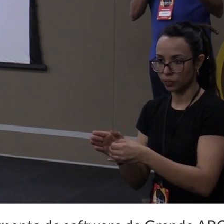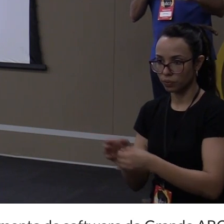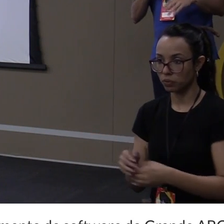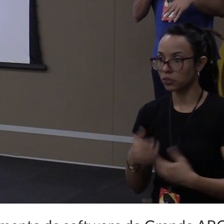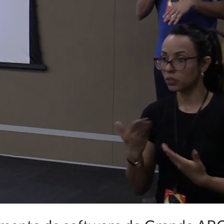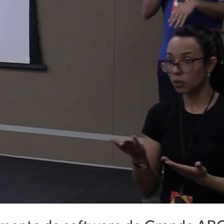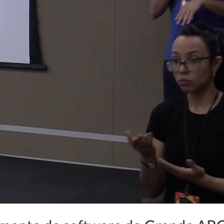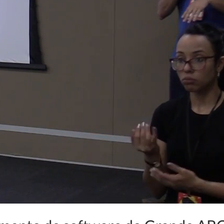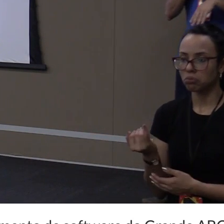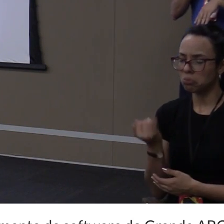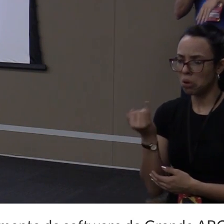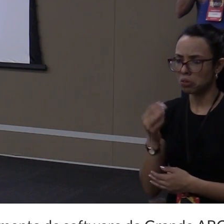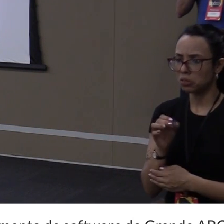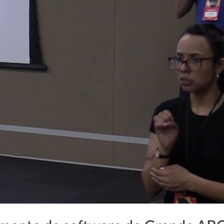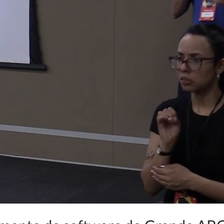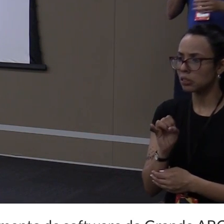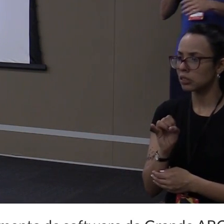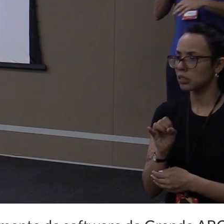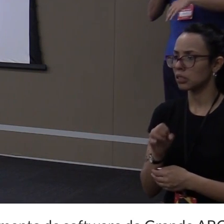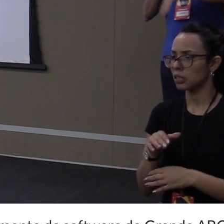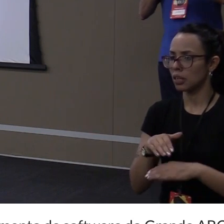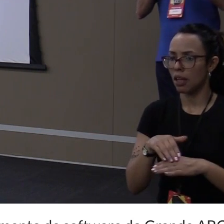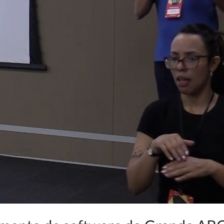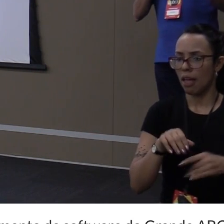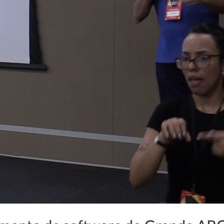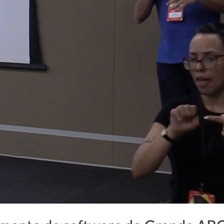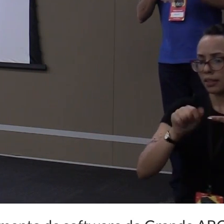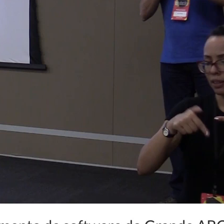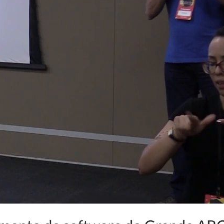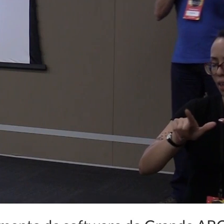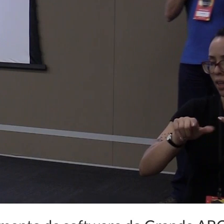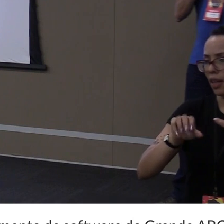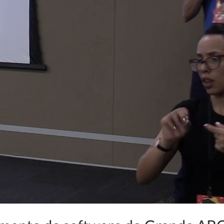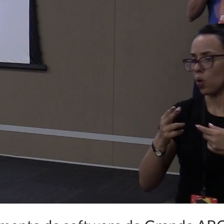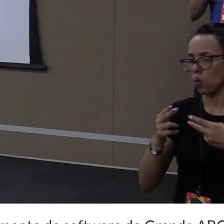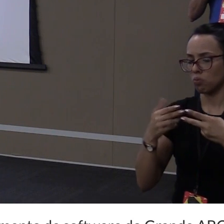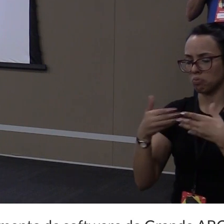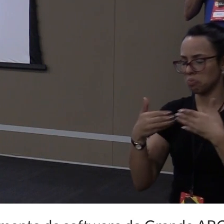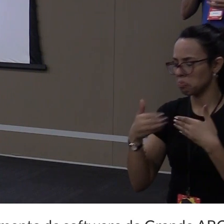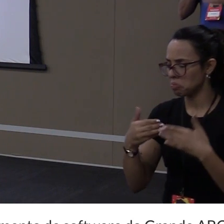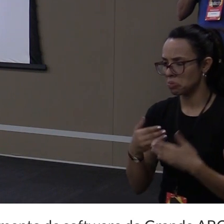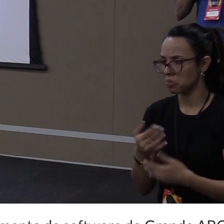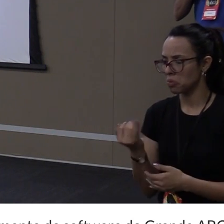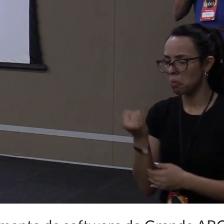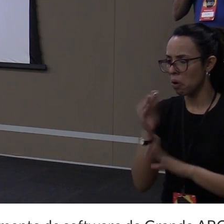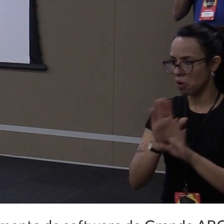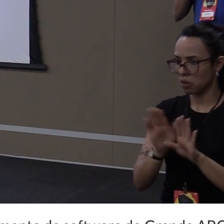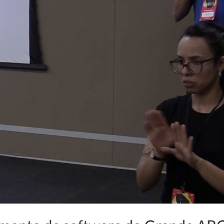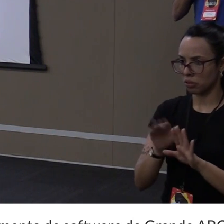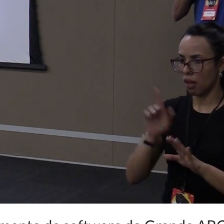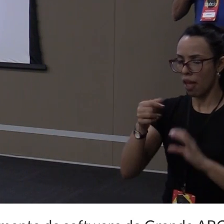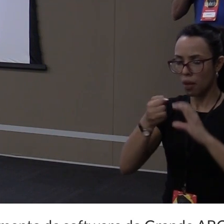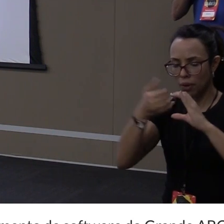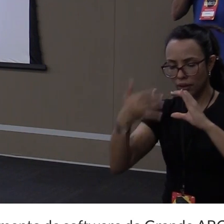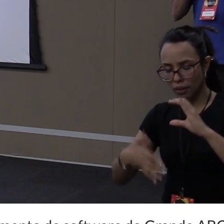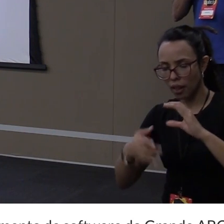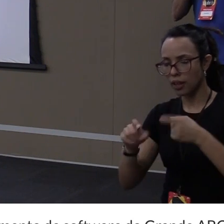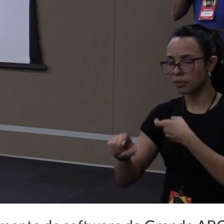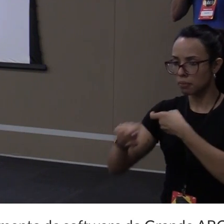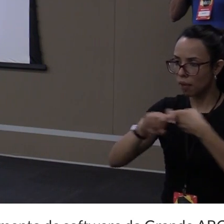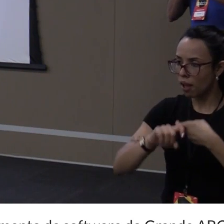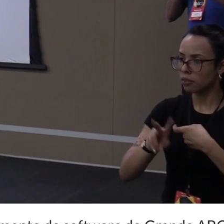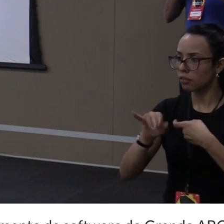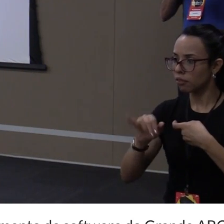E aí não importa se é mais que L ou no SQL ou qualquer, não importa. É uma classe Python que você vai definir